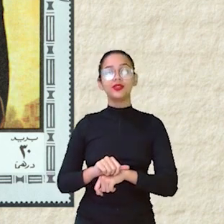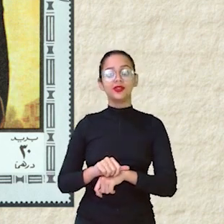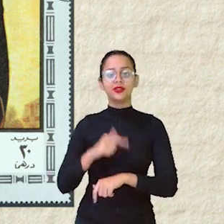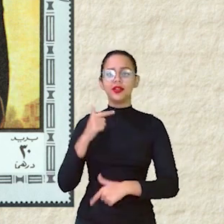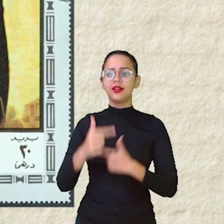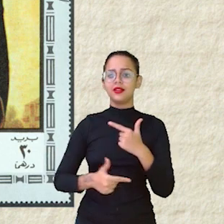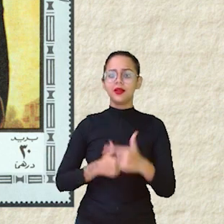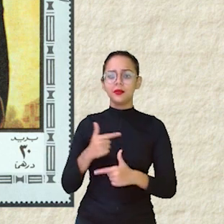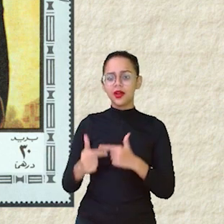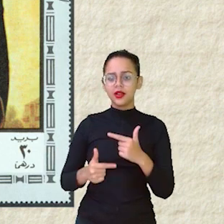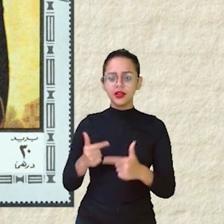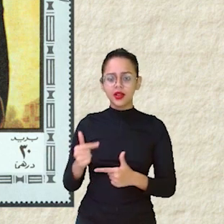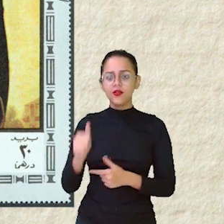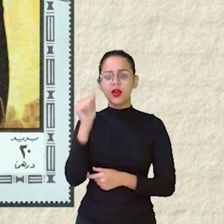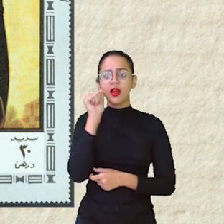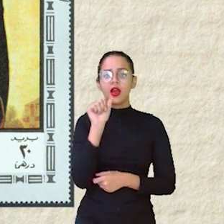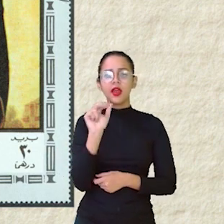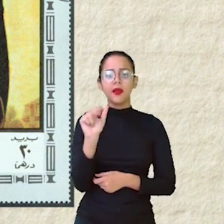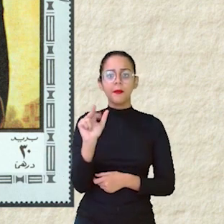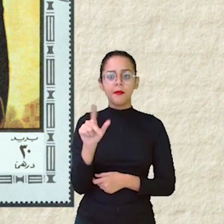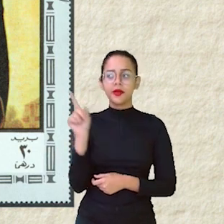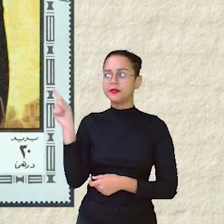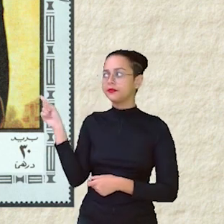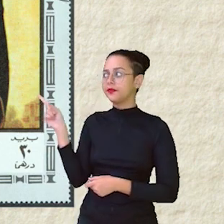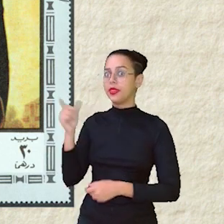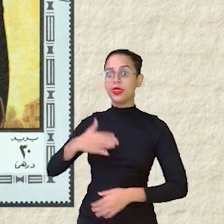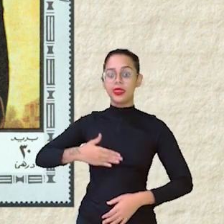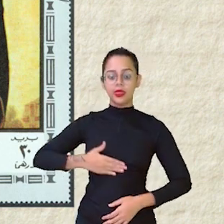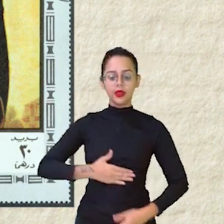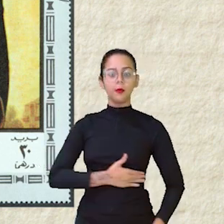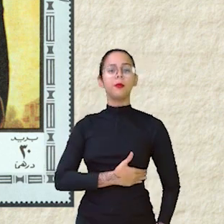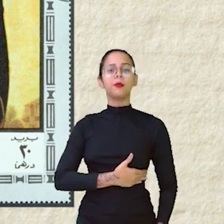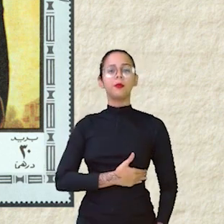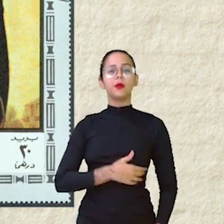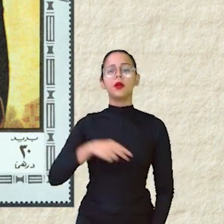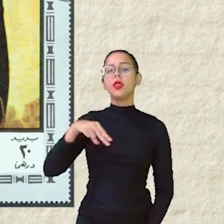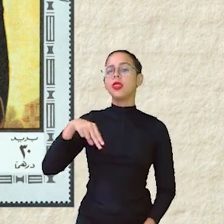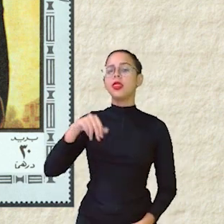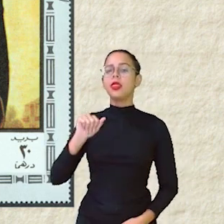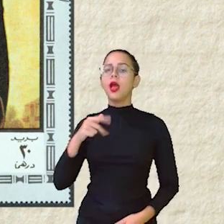trabalhava para a irmã, ó, de Napoleão Bonaparte.